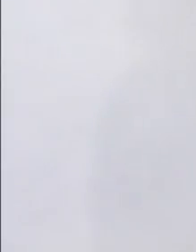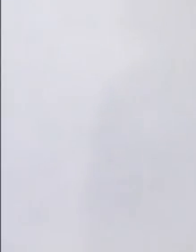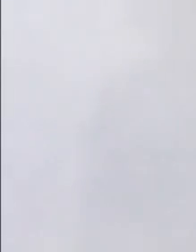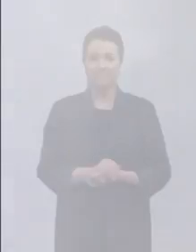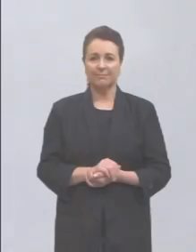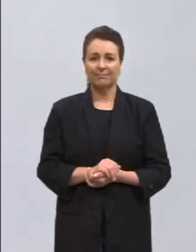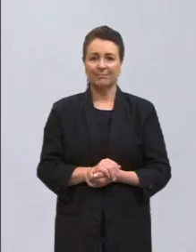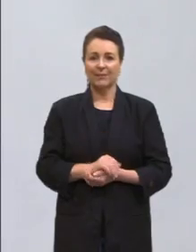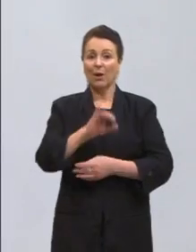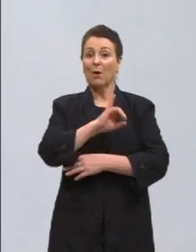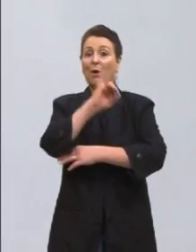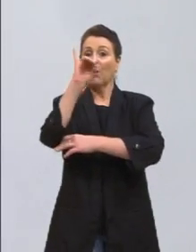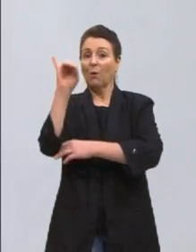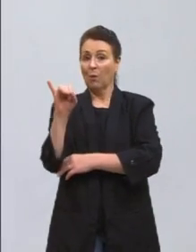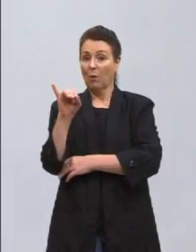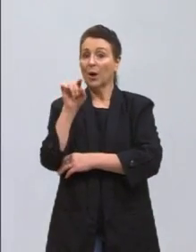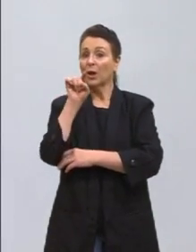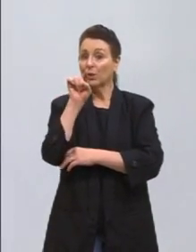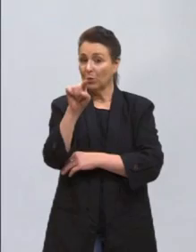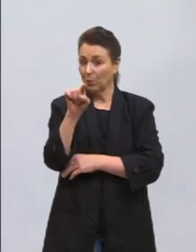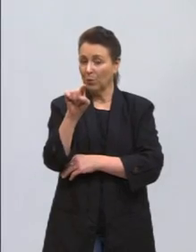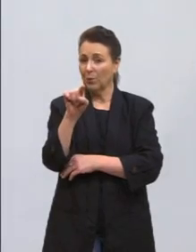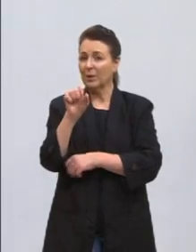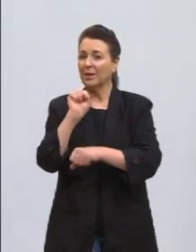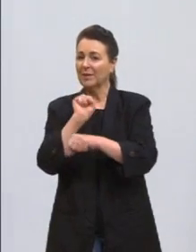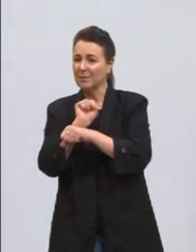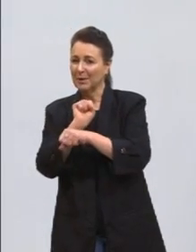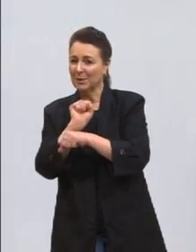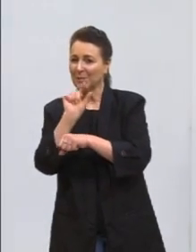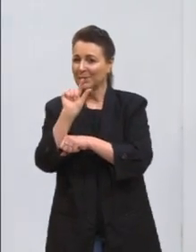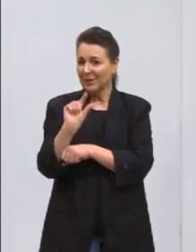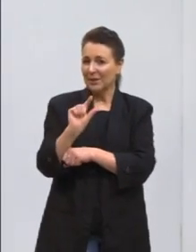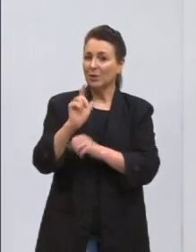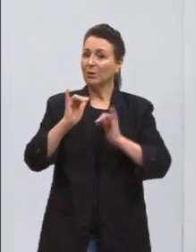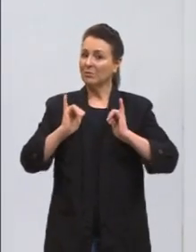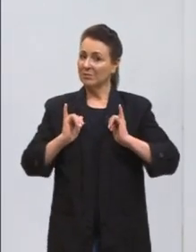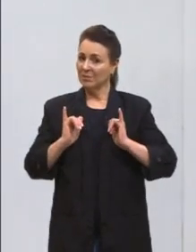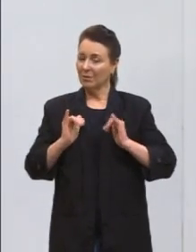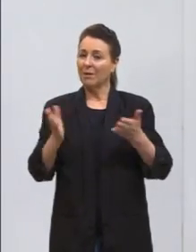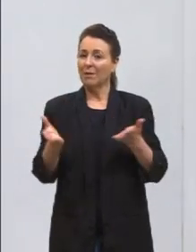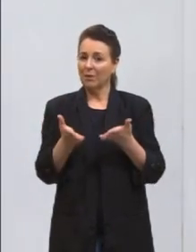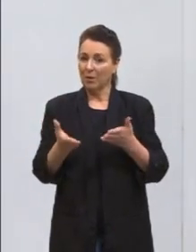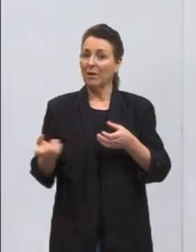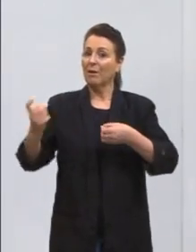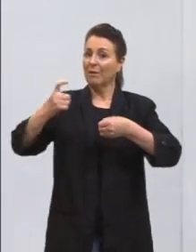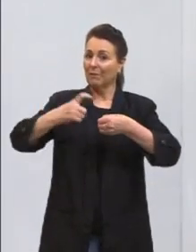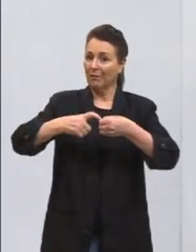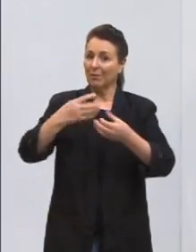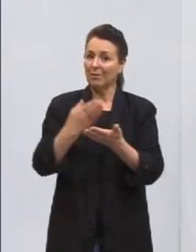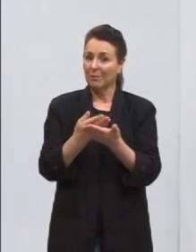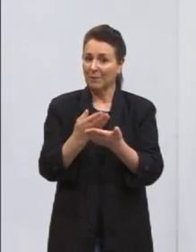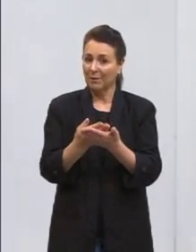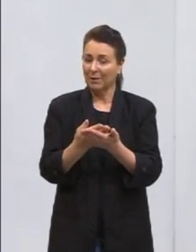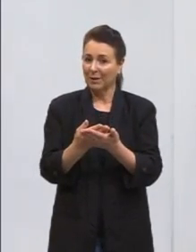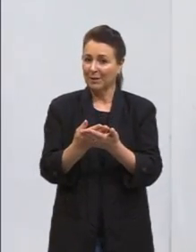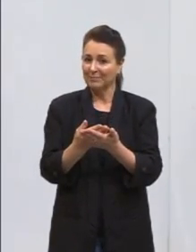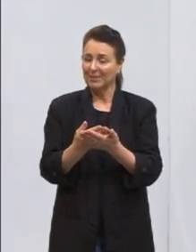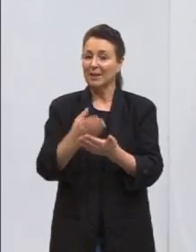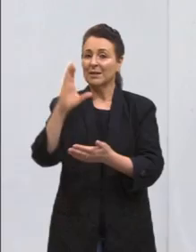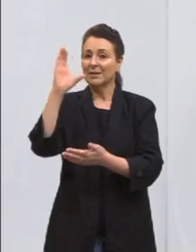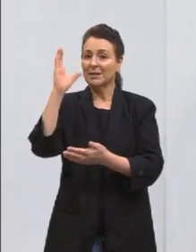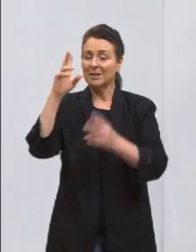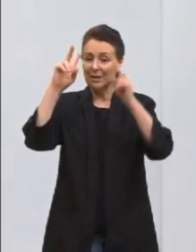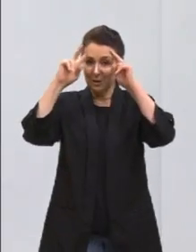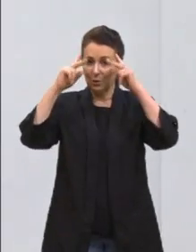Olá galera, você que já deu essa paradinha aí, essa descansadinha, voltamos, vamos voltar essa nossa aula das ciências